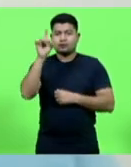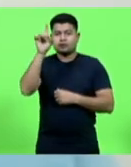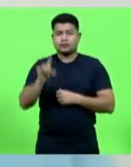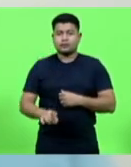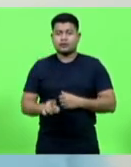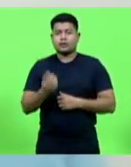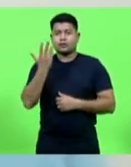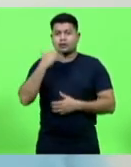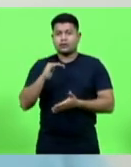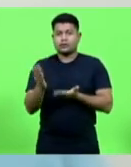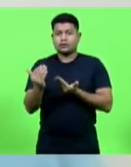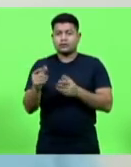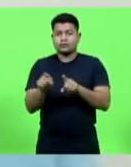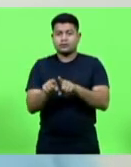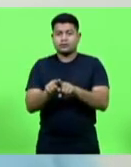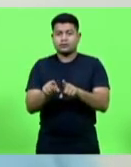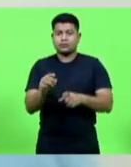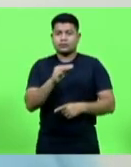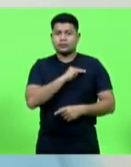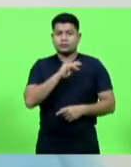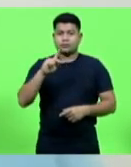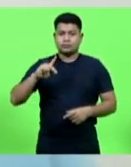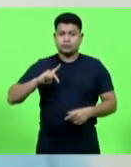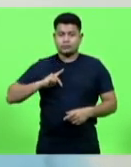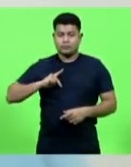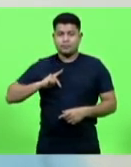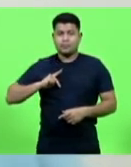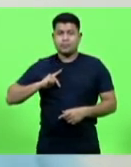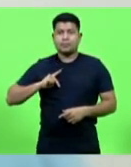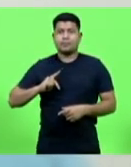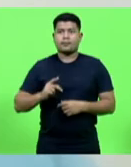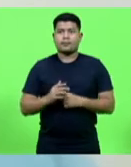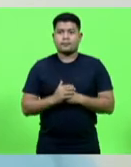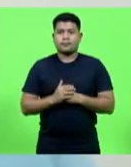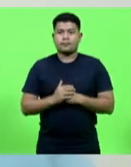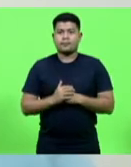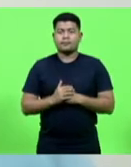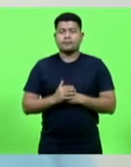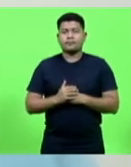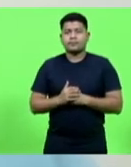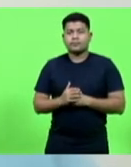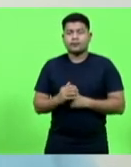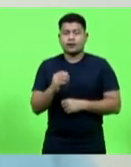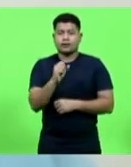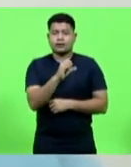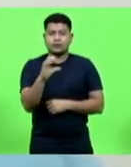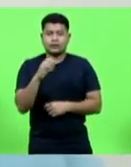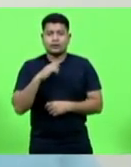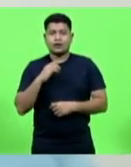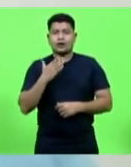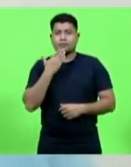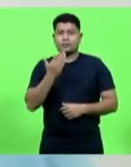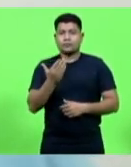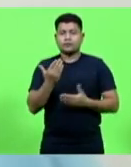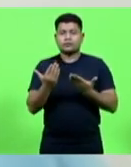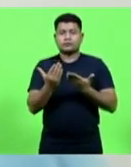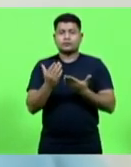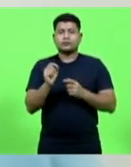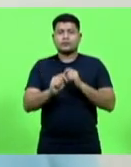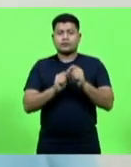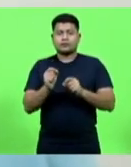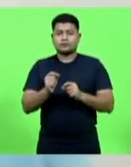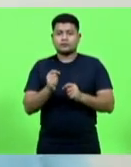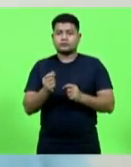Adolescente e ao Ministério Público de Santa Catarina. Então, o meu parecer pelo diligenciamento, coloco em